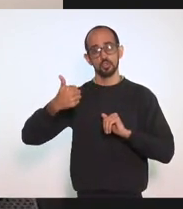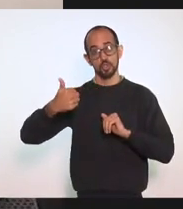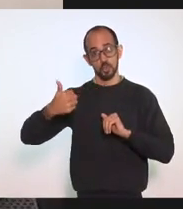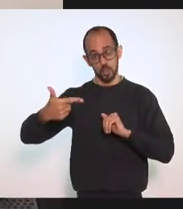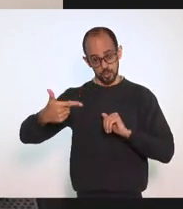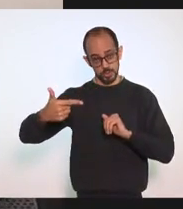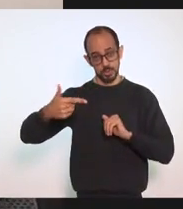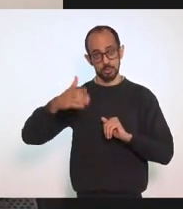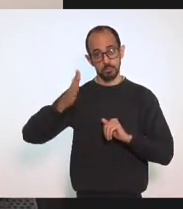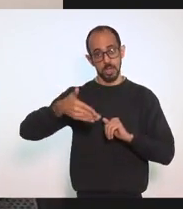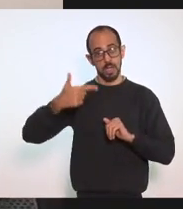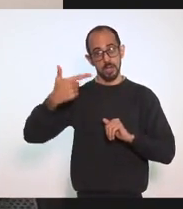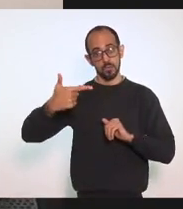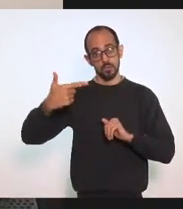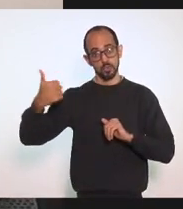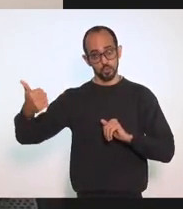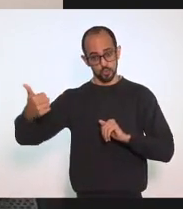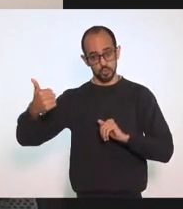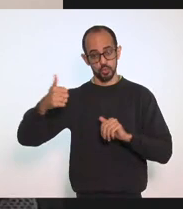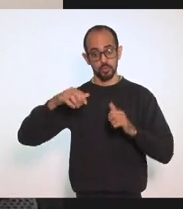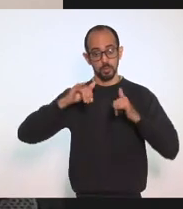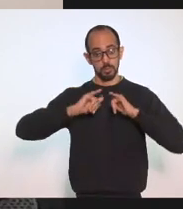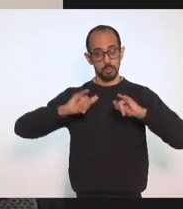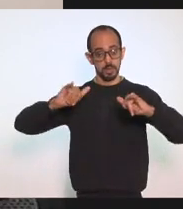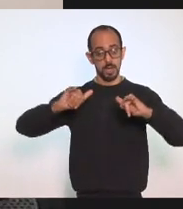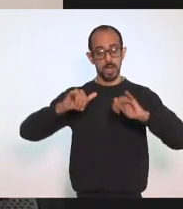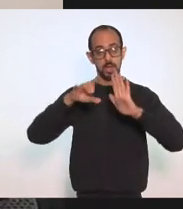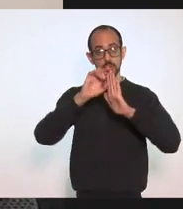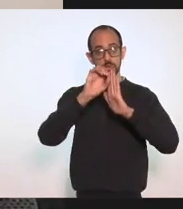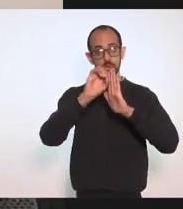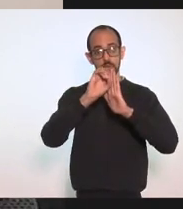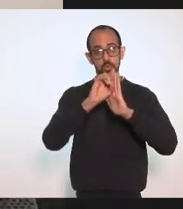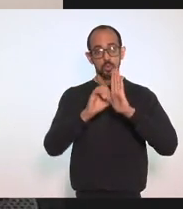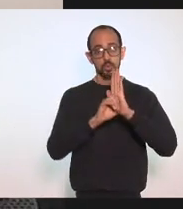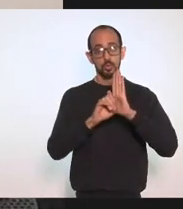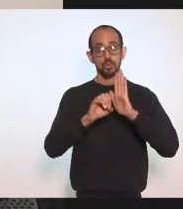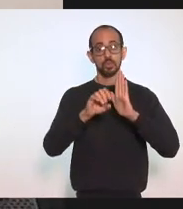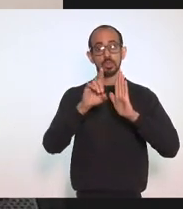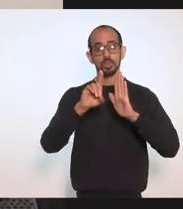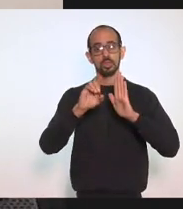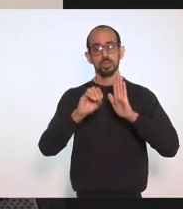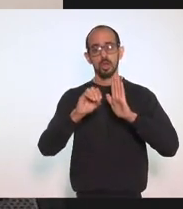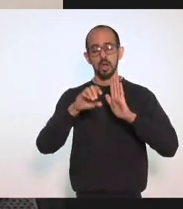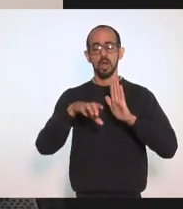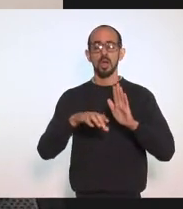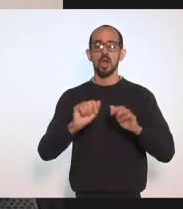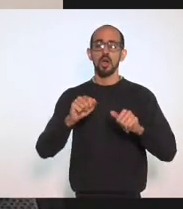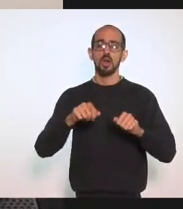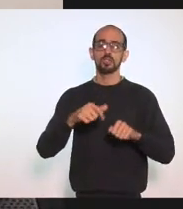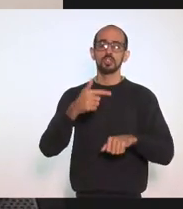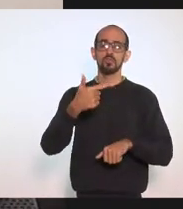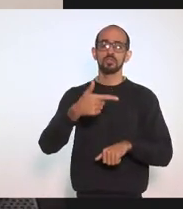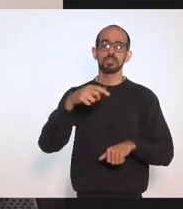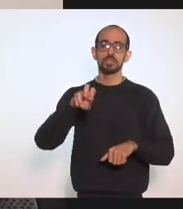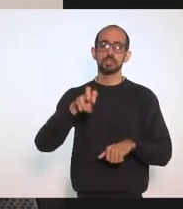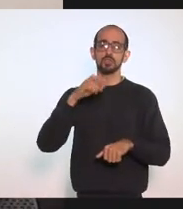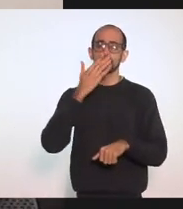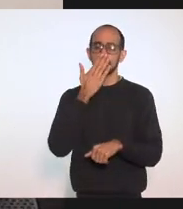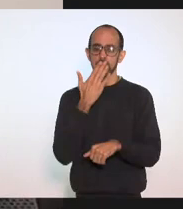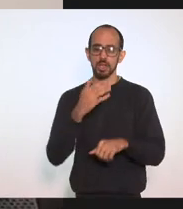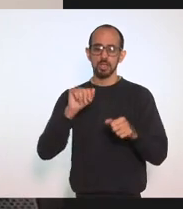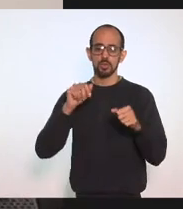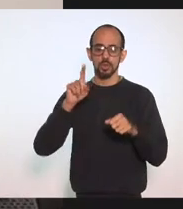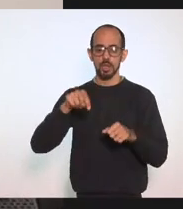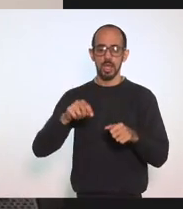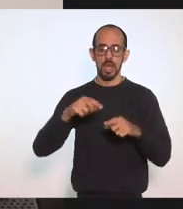Publicado No diário Oficial No dia 25 de Fevereiro Deste ano Tratando Da política Da